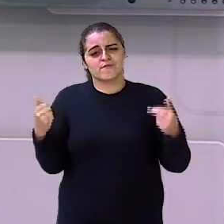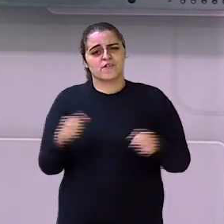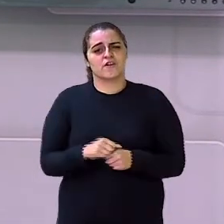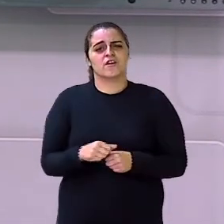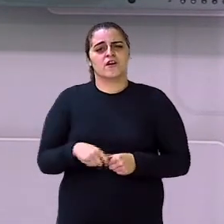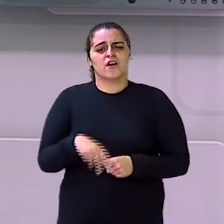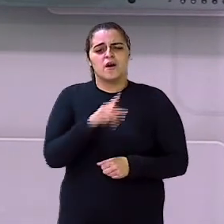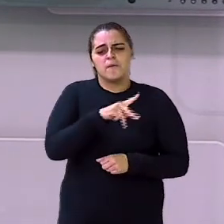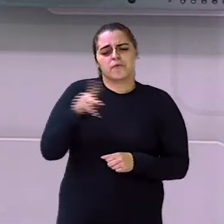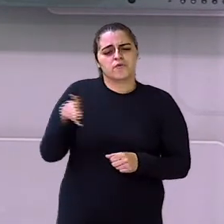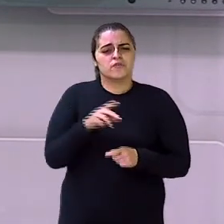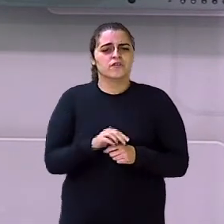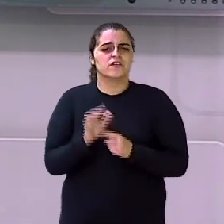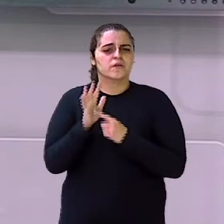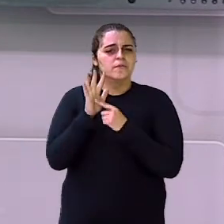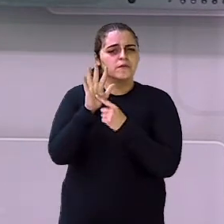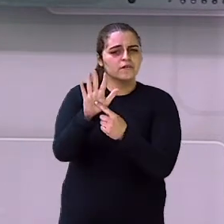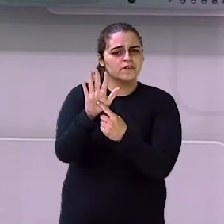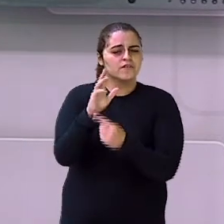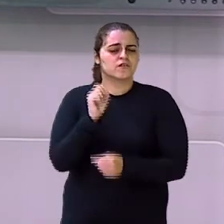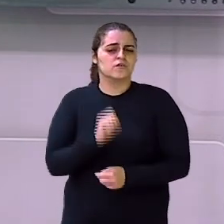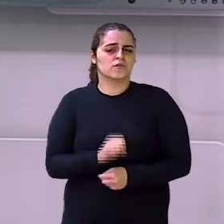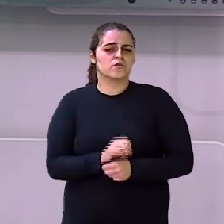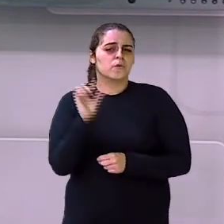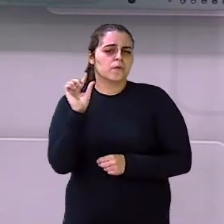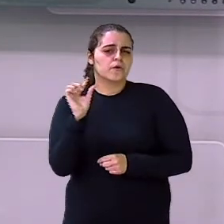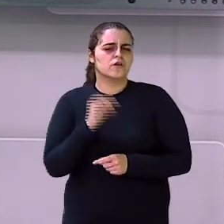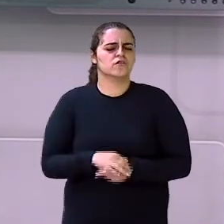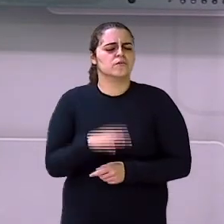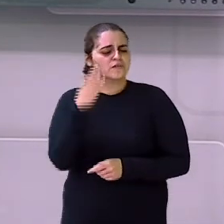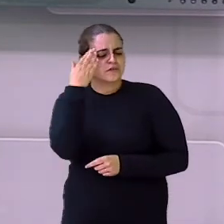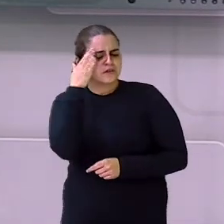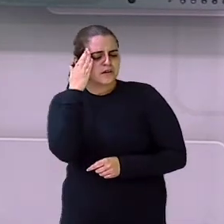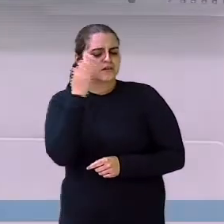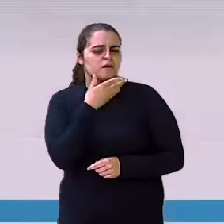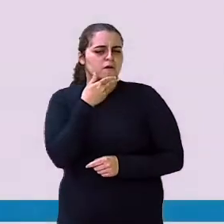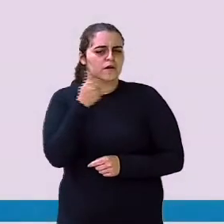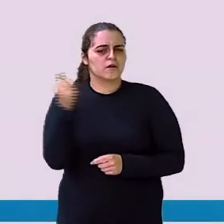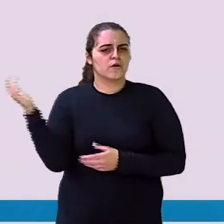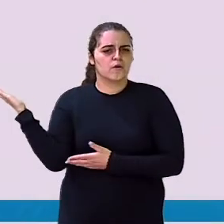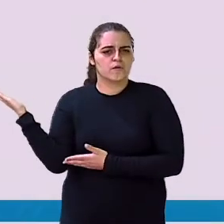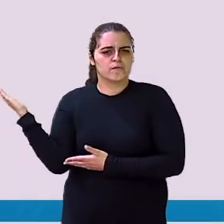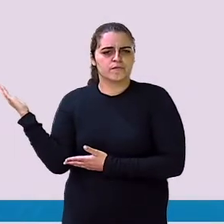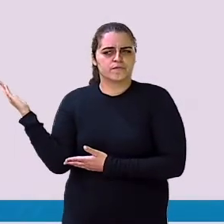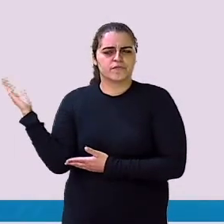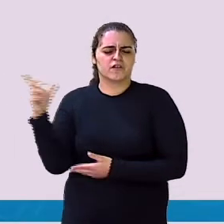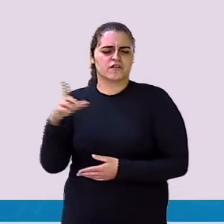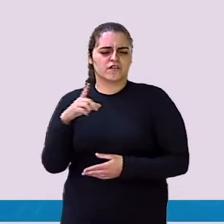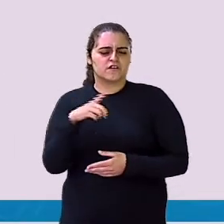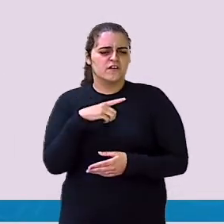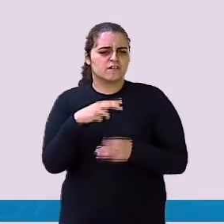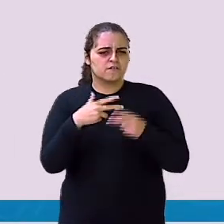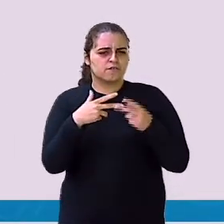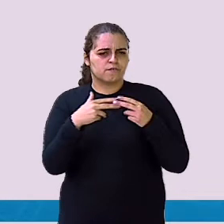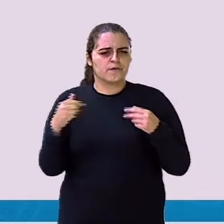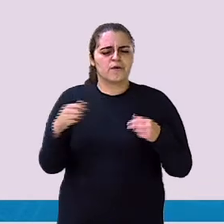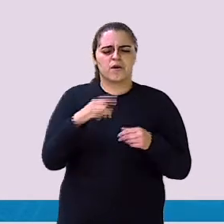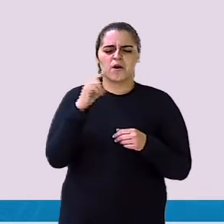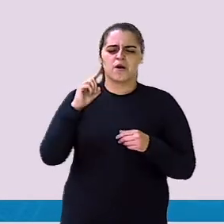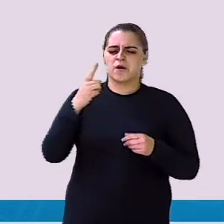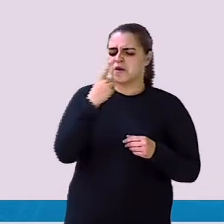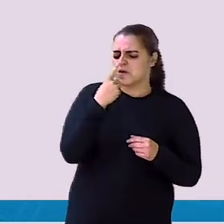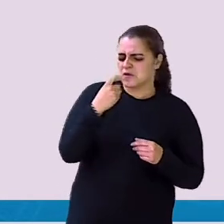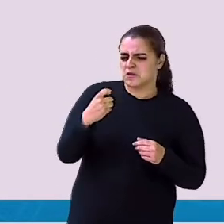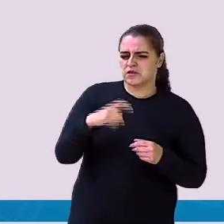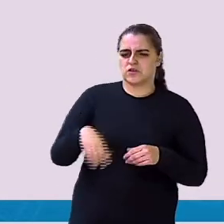professora Trouxe alguns Para vocês entenderem E ver como que é triste Essas atitudes Aqui a gente tem Muito lixo